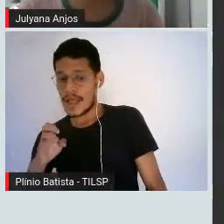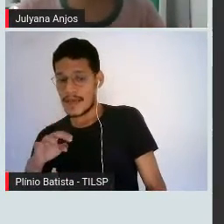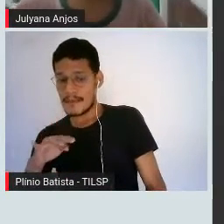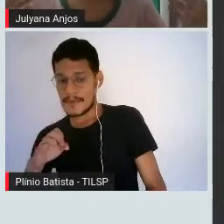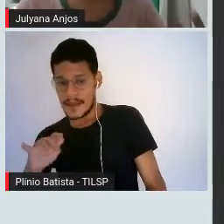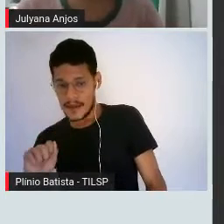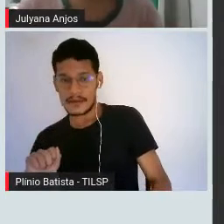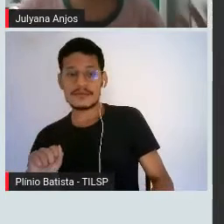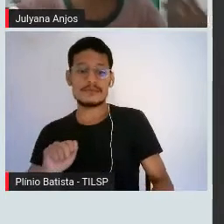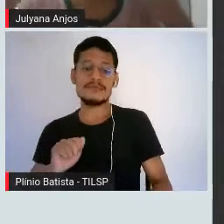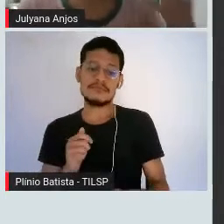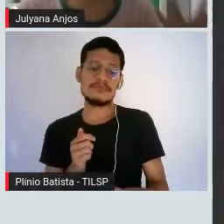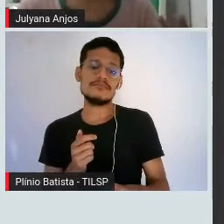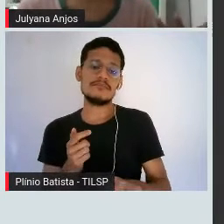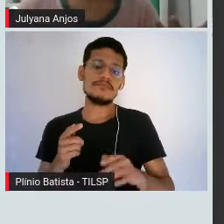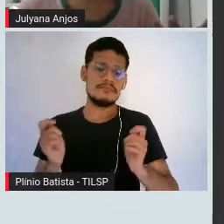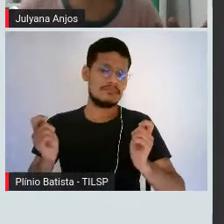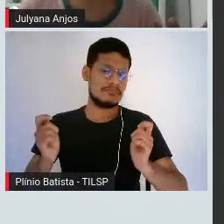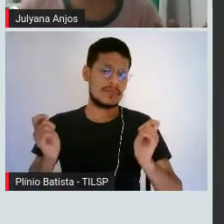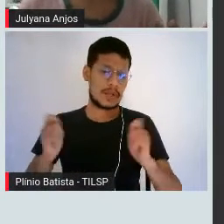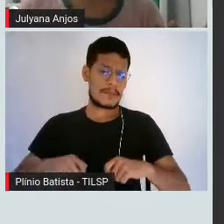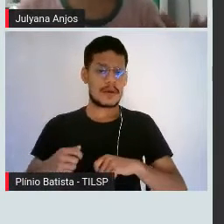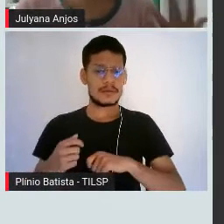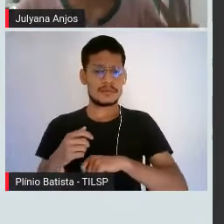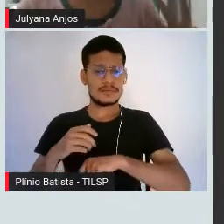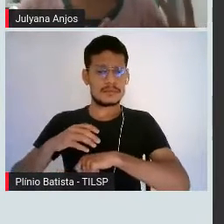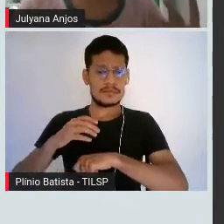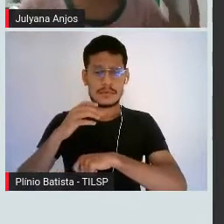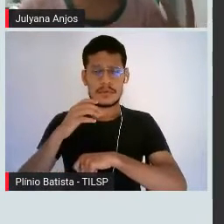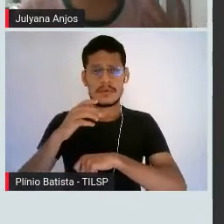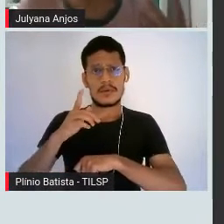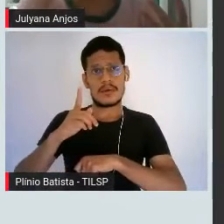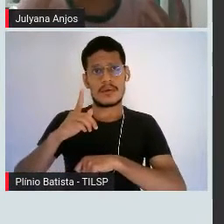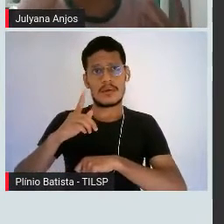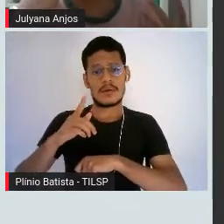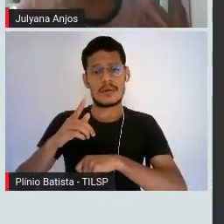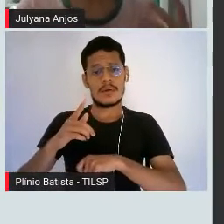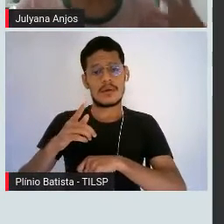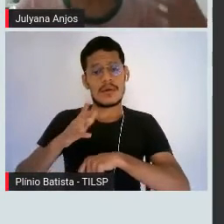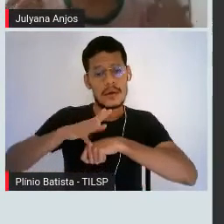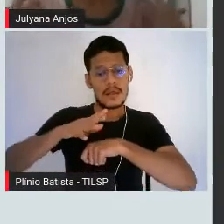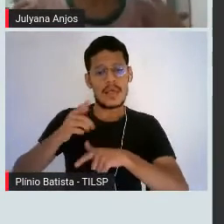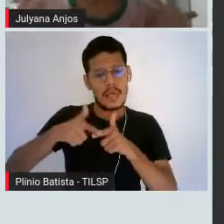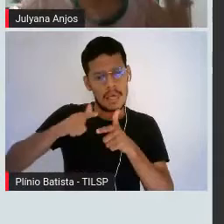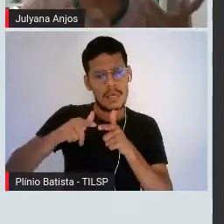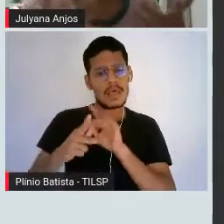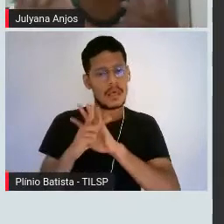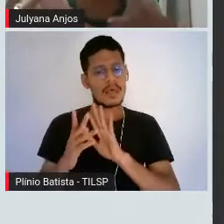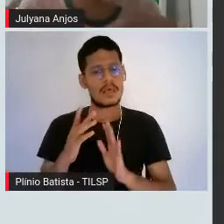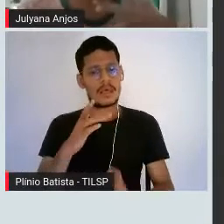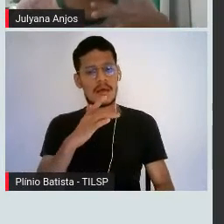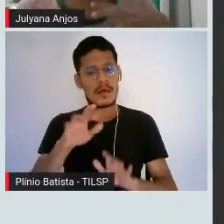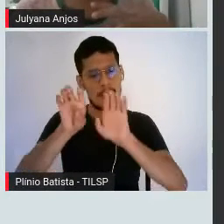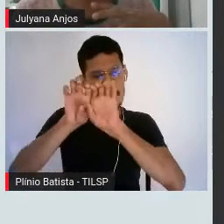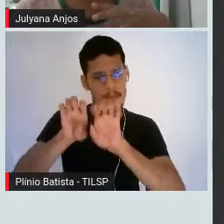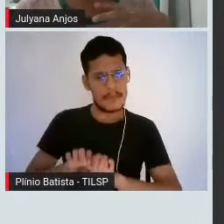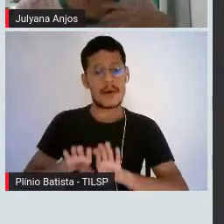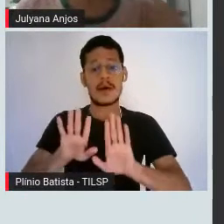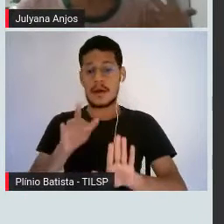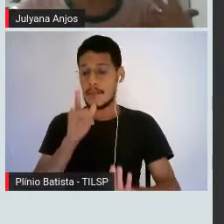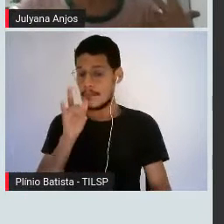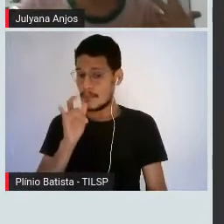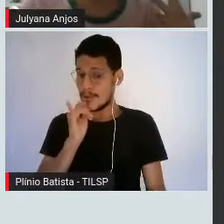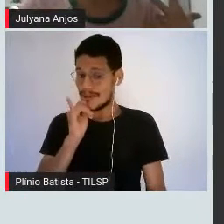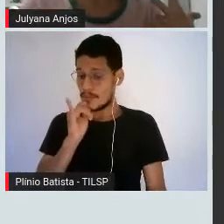prejudiciais, elas danificam as nossas estruturas. Então, a água, ela tem o que a gente chama de um calor específico